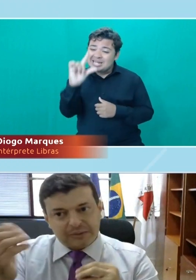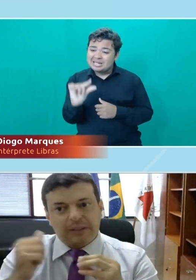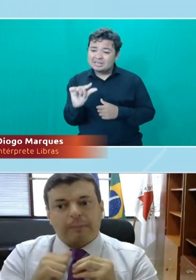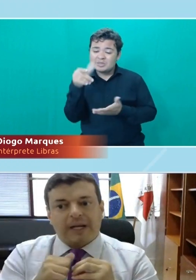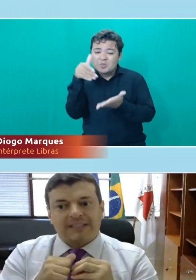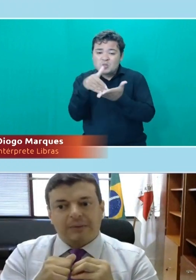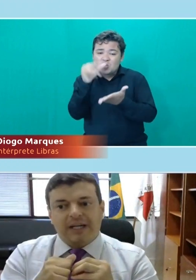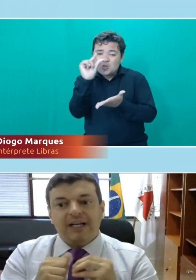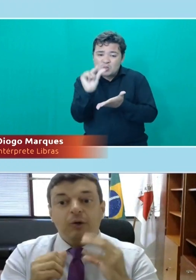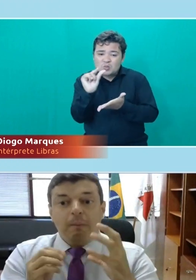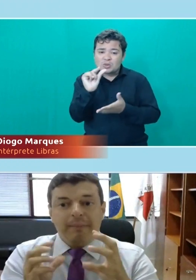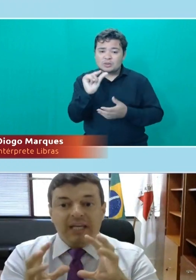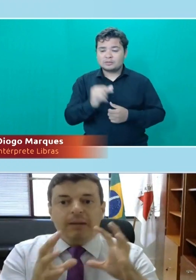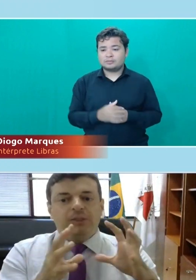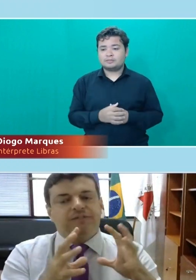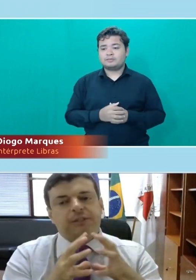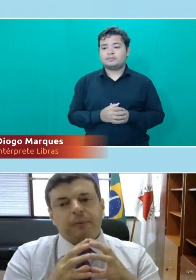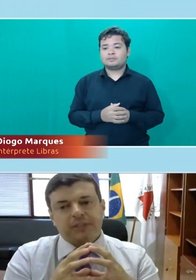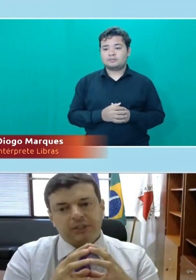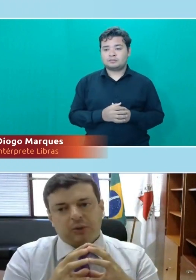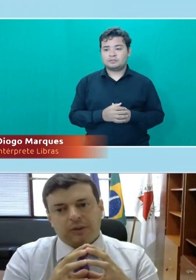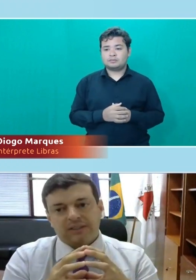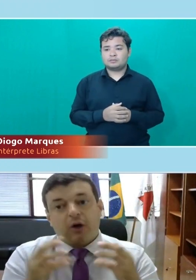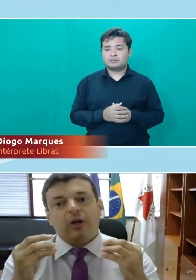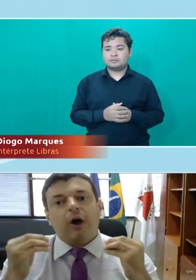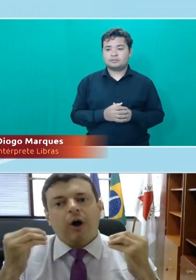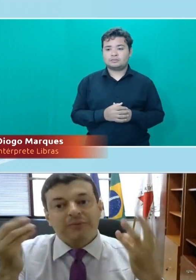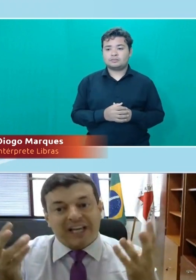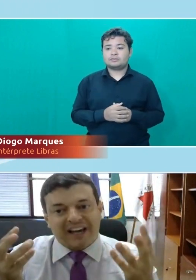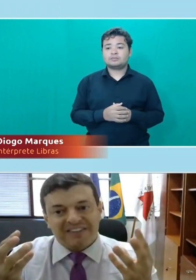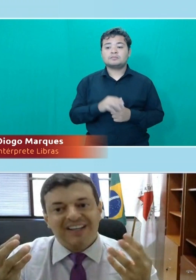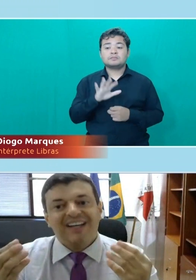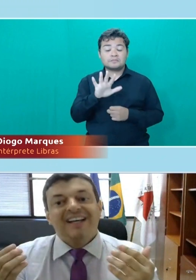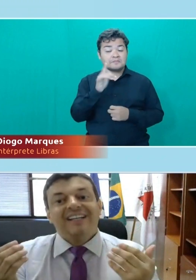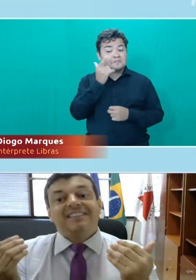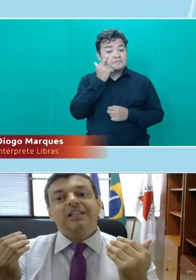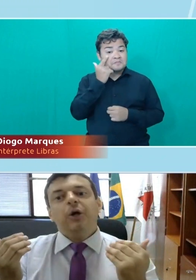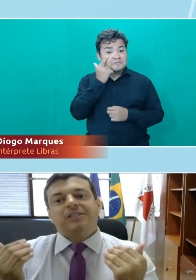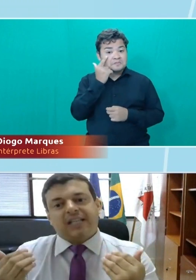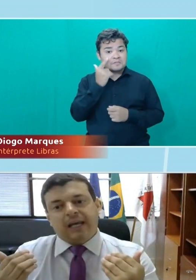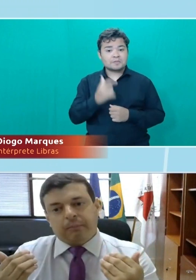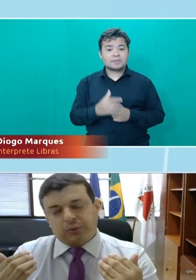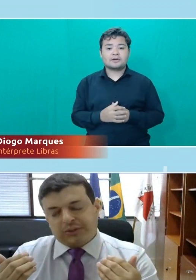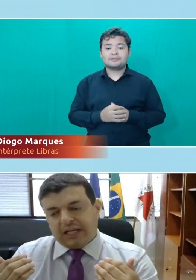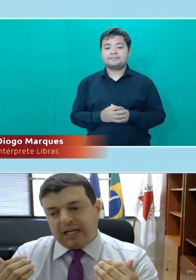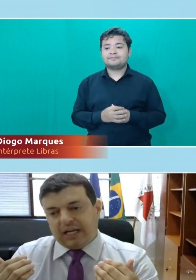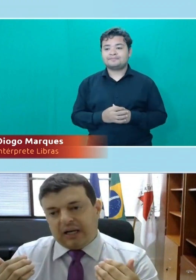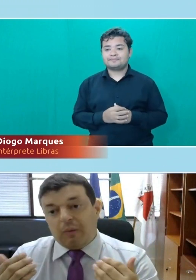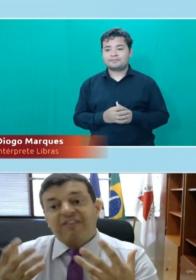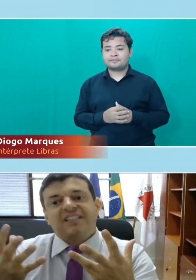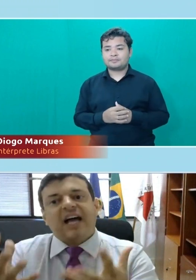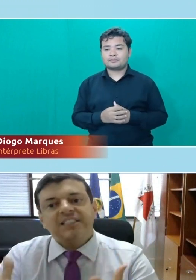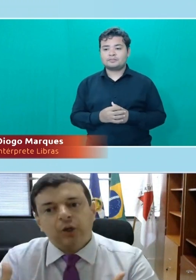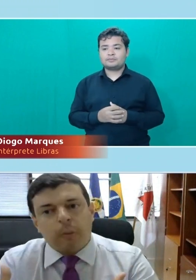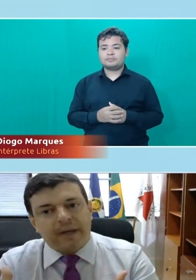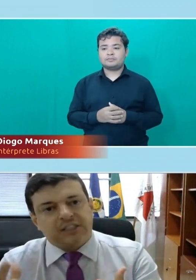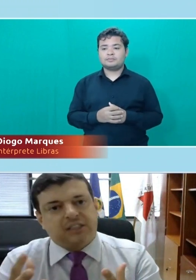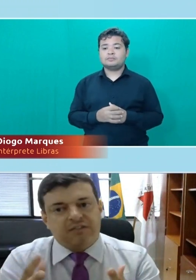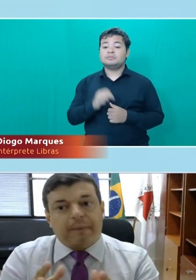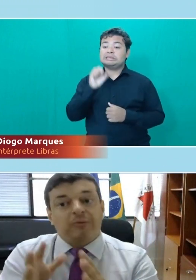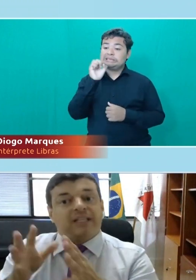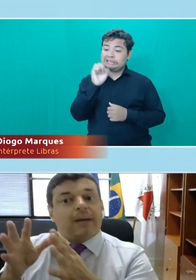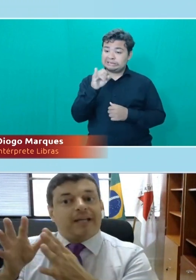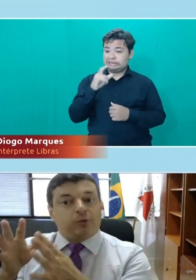56% da população negra e um mínimo de 20% de cota. Agora, observe. Se nós temos uma vantagem